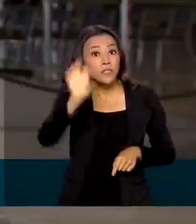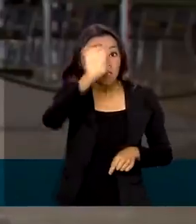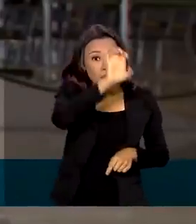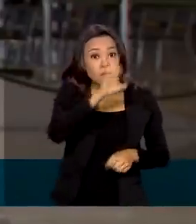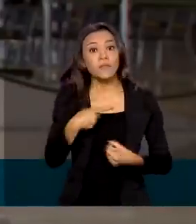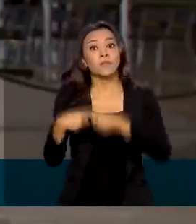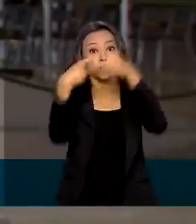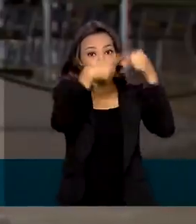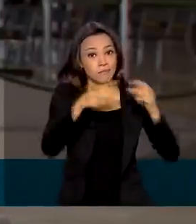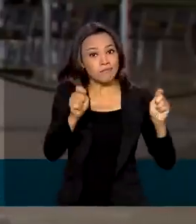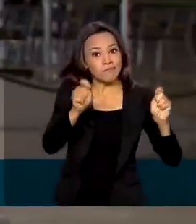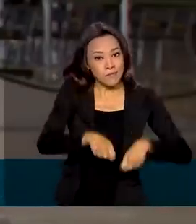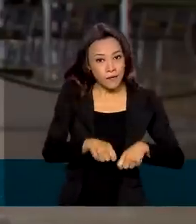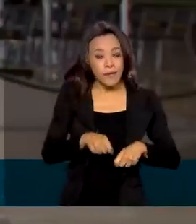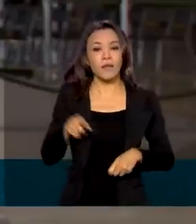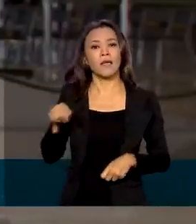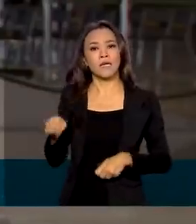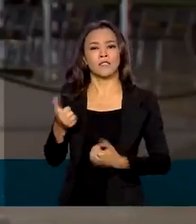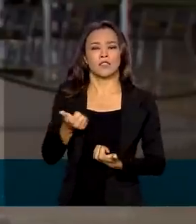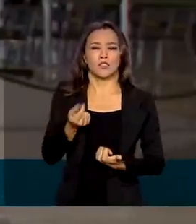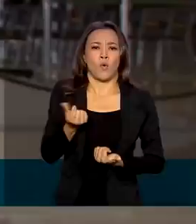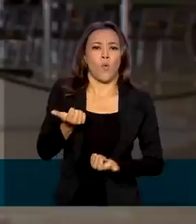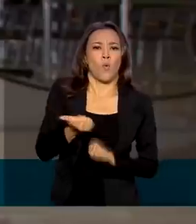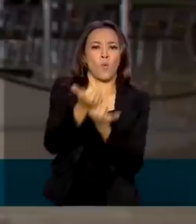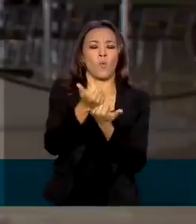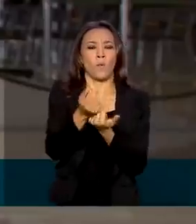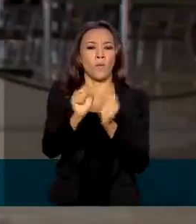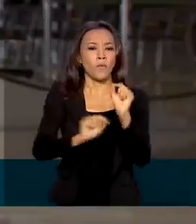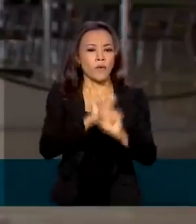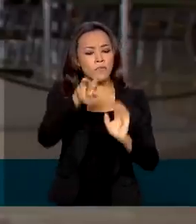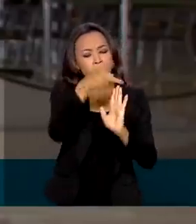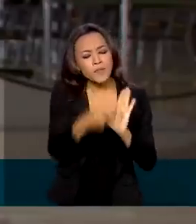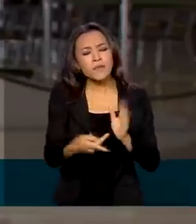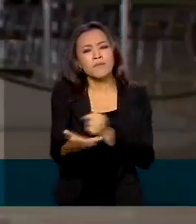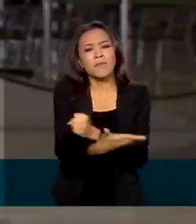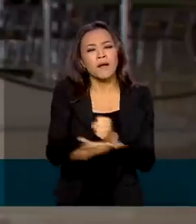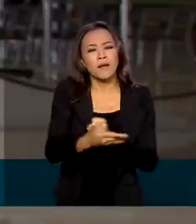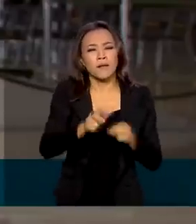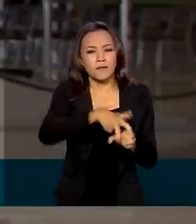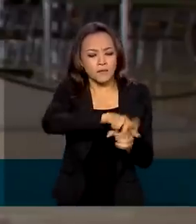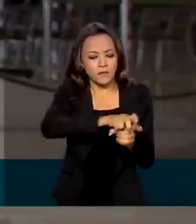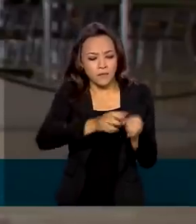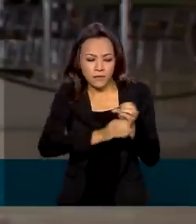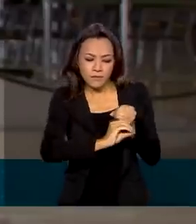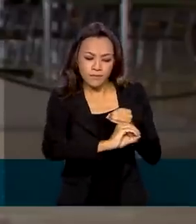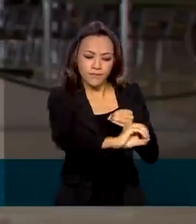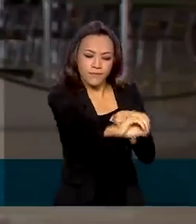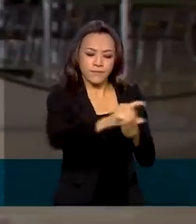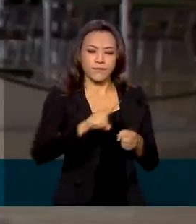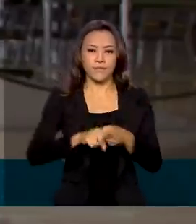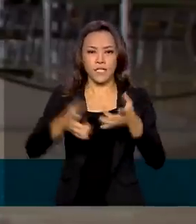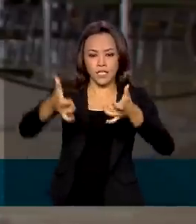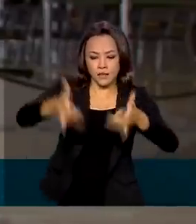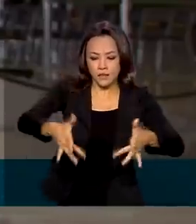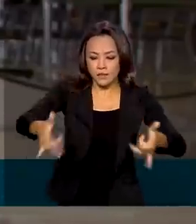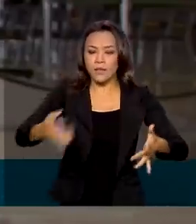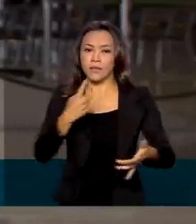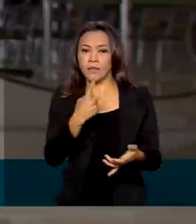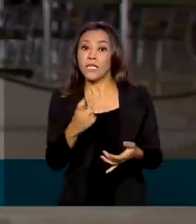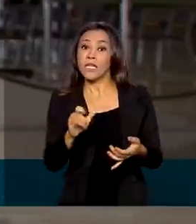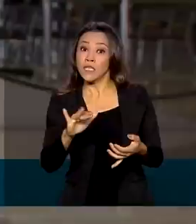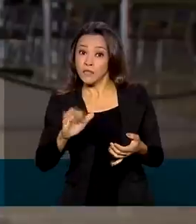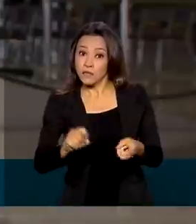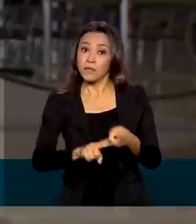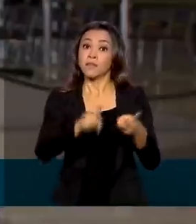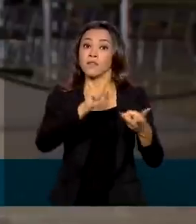pelos municípios, ele pode ajudar na estruturação de projetos básicos, de saneamento básico, resíduos sólidos, iluminação pública,